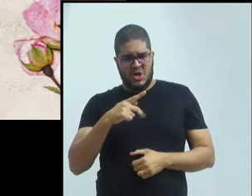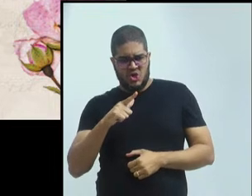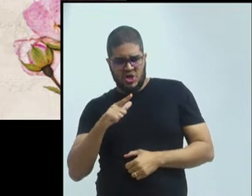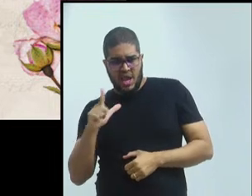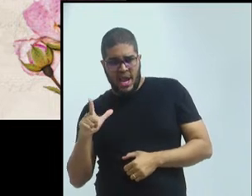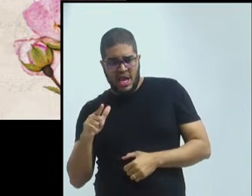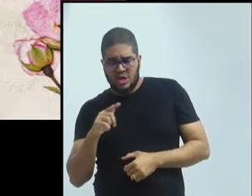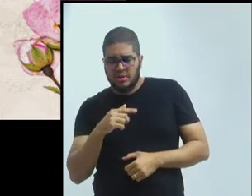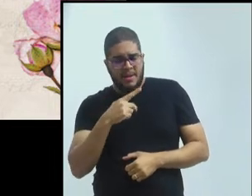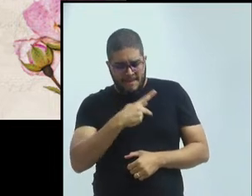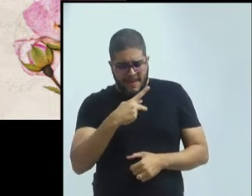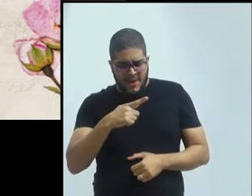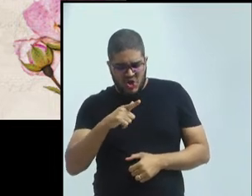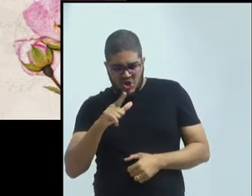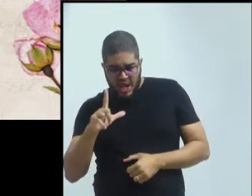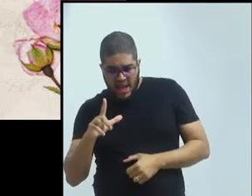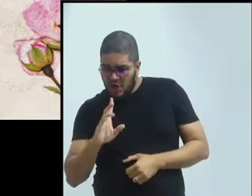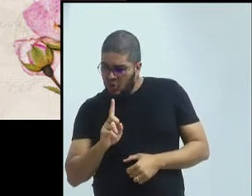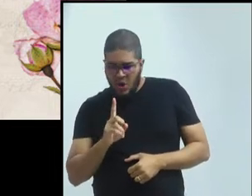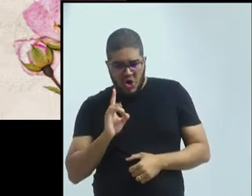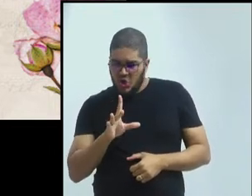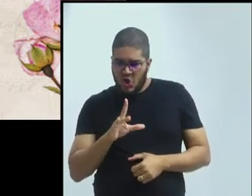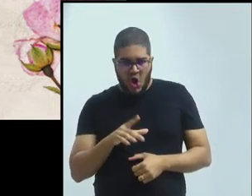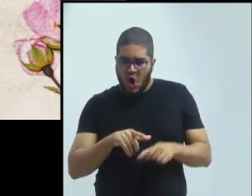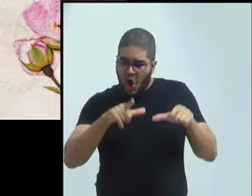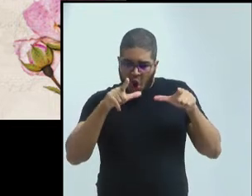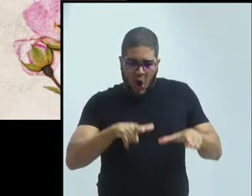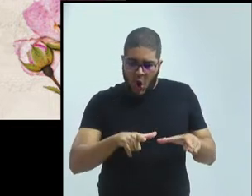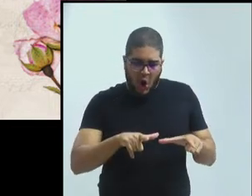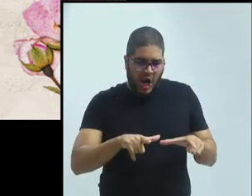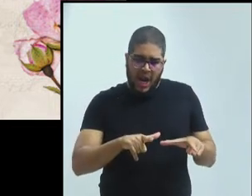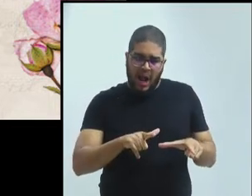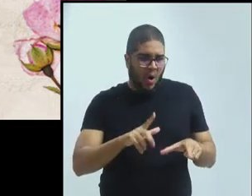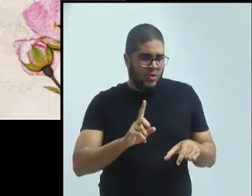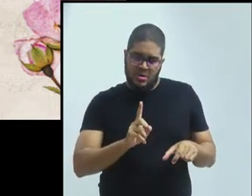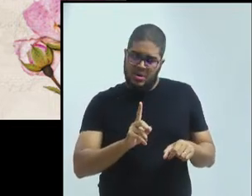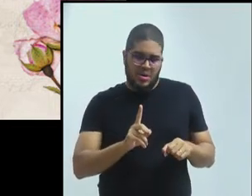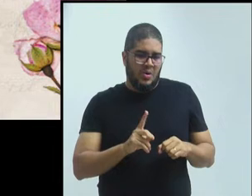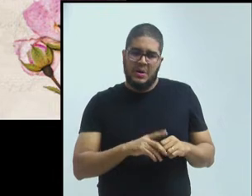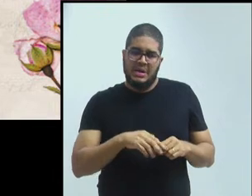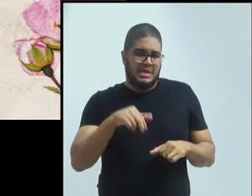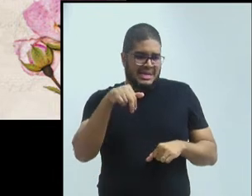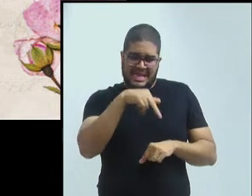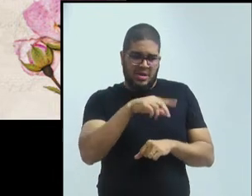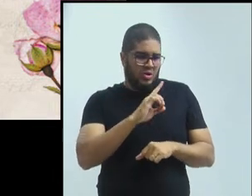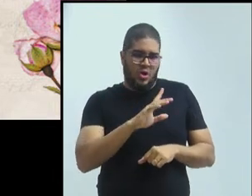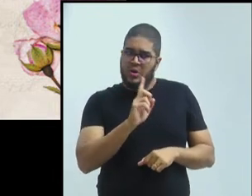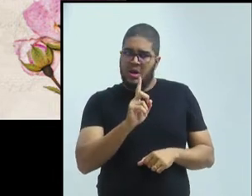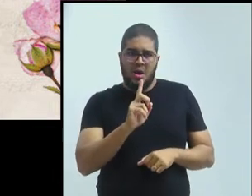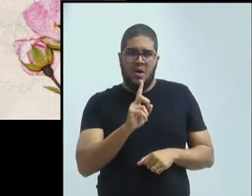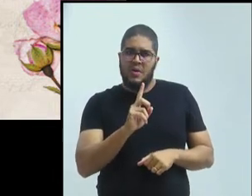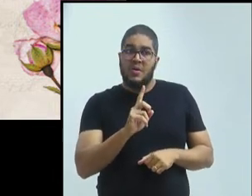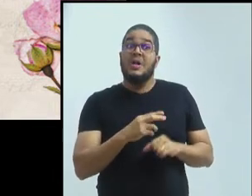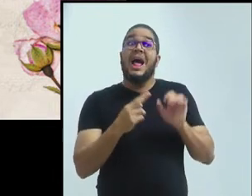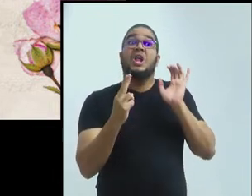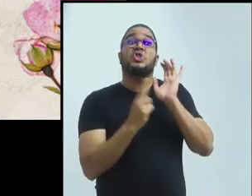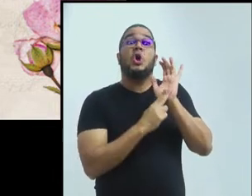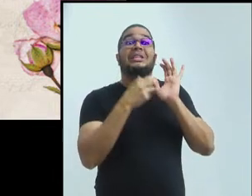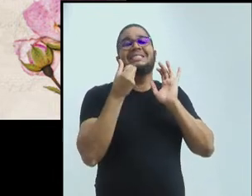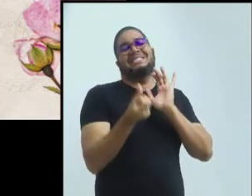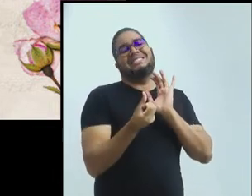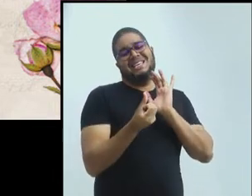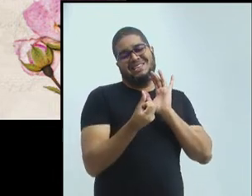local ou nacional. Não à toa alcançou a nota 6. E, para os